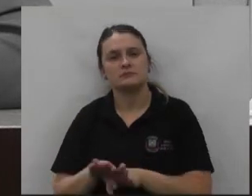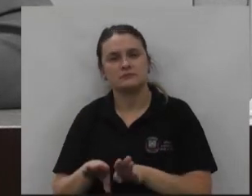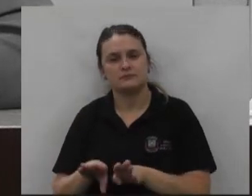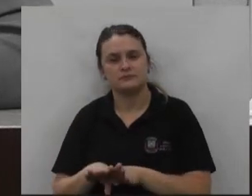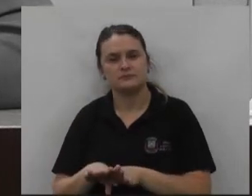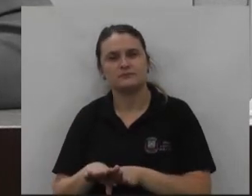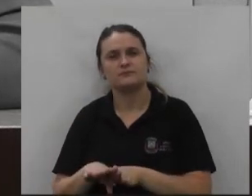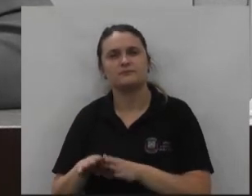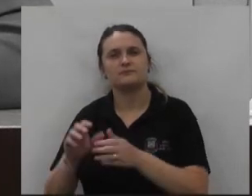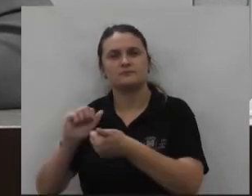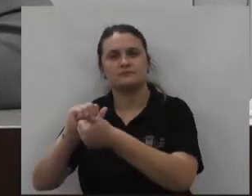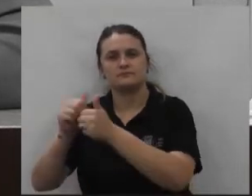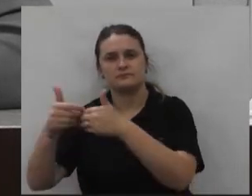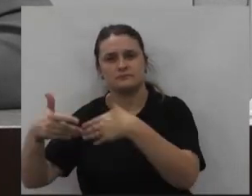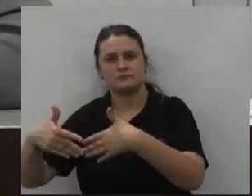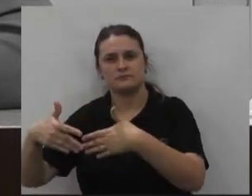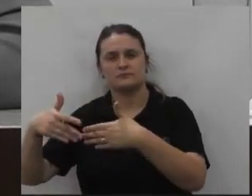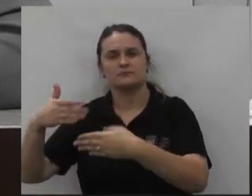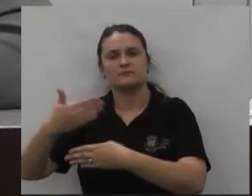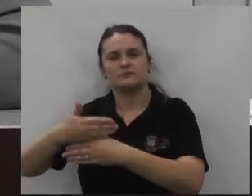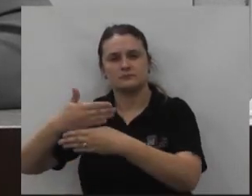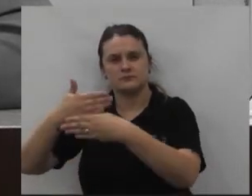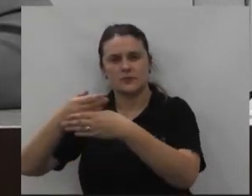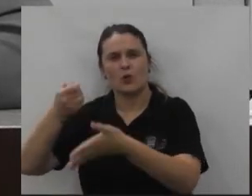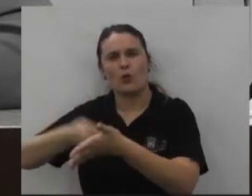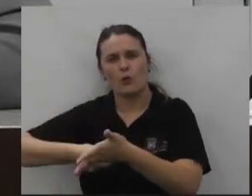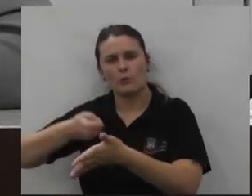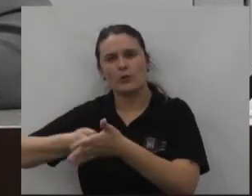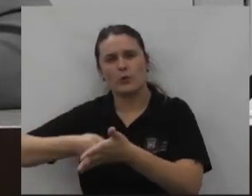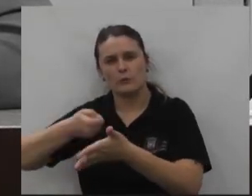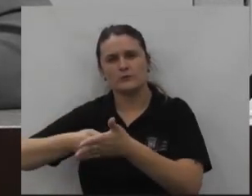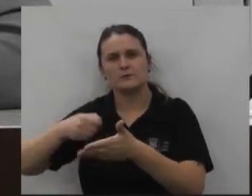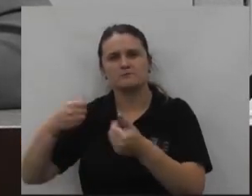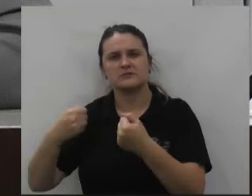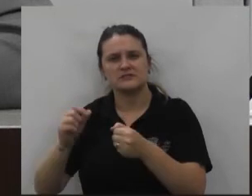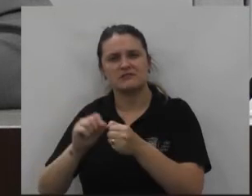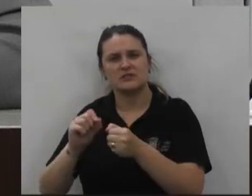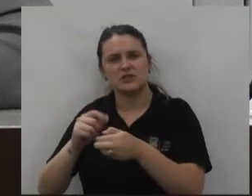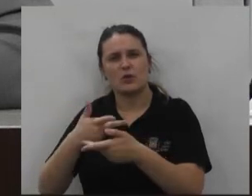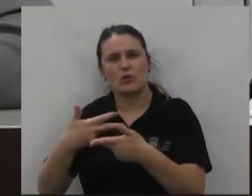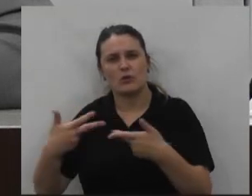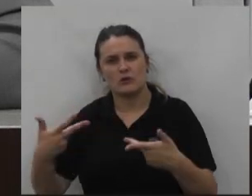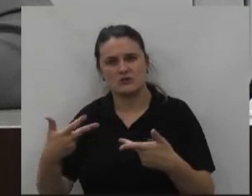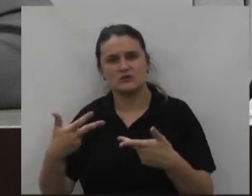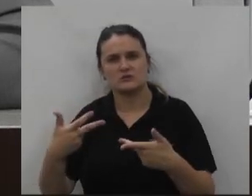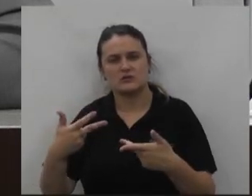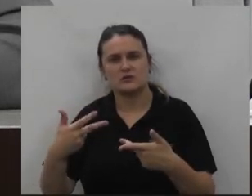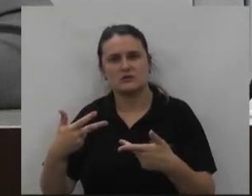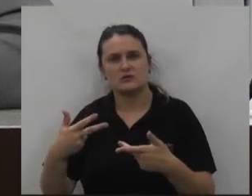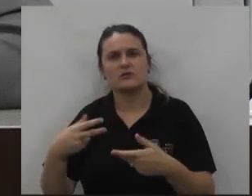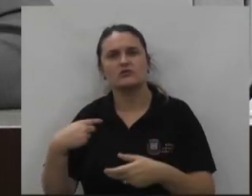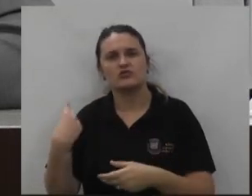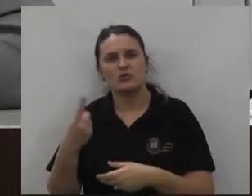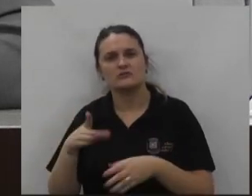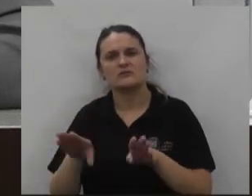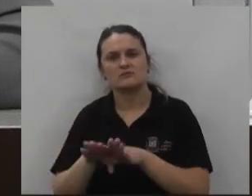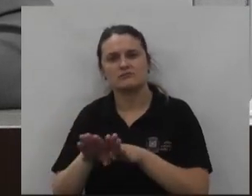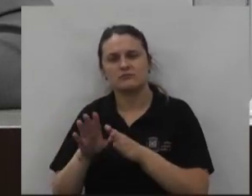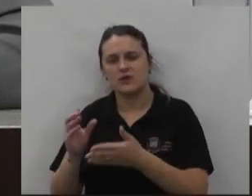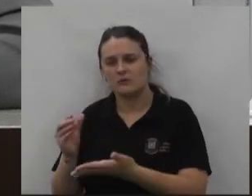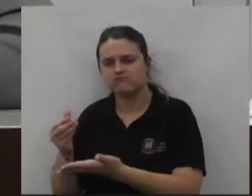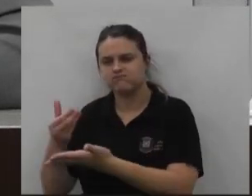também o departamento de obras que nós cobramos tanto eles na questão de algumas coisas na cidade estamos também